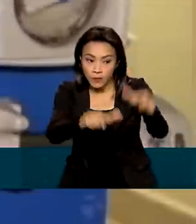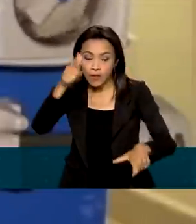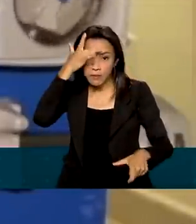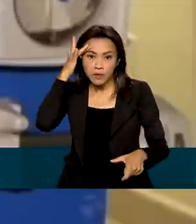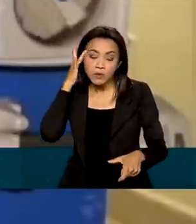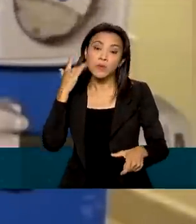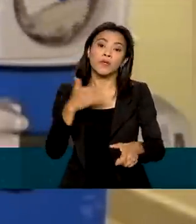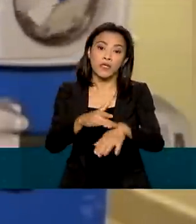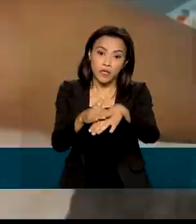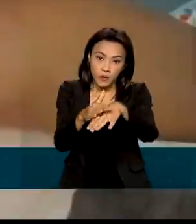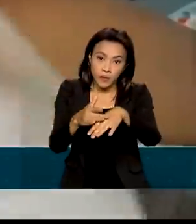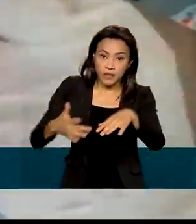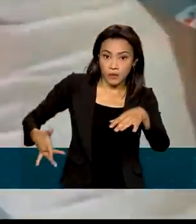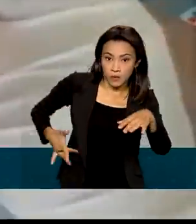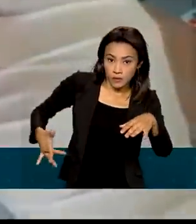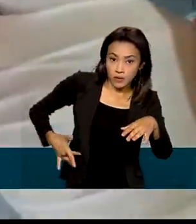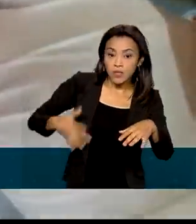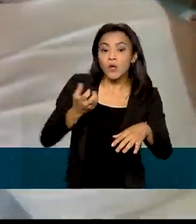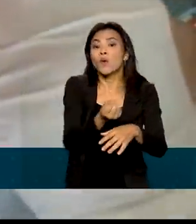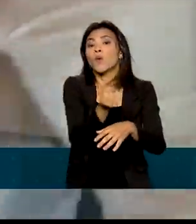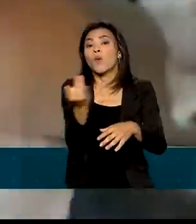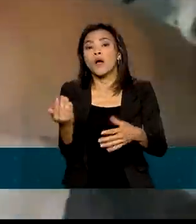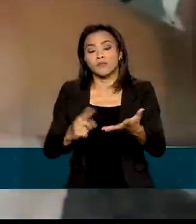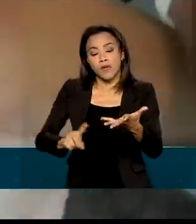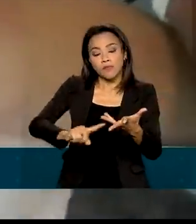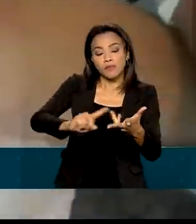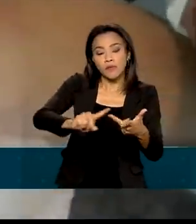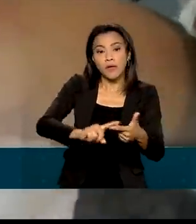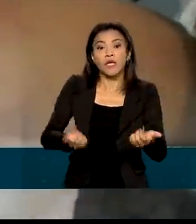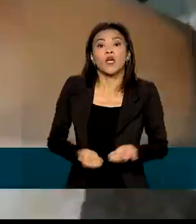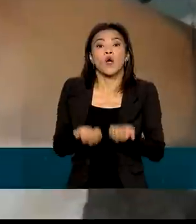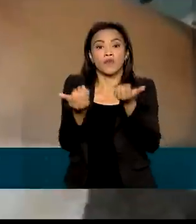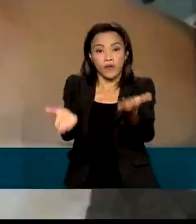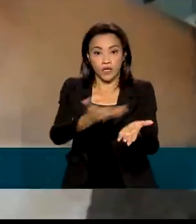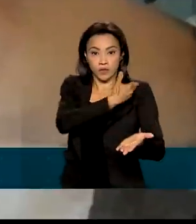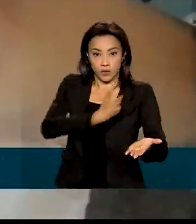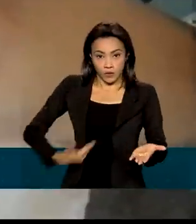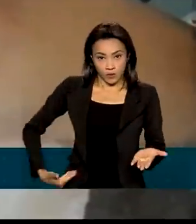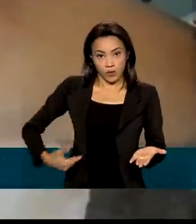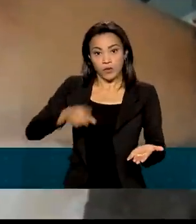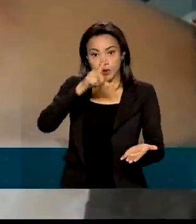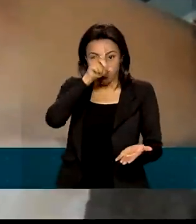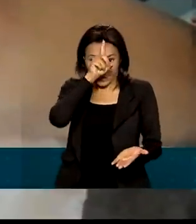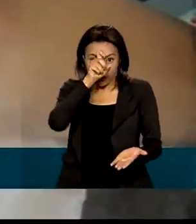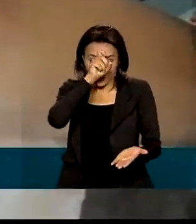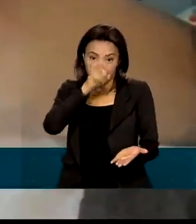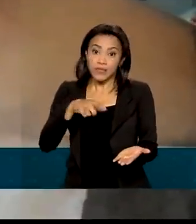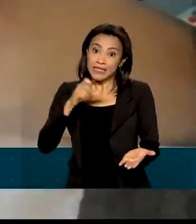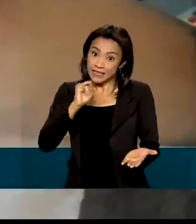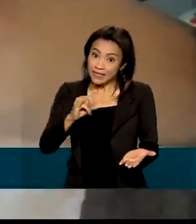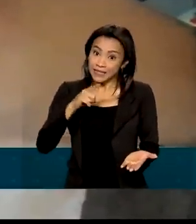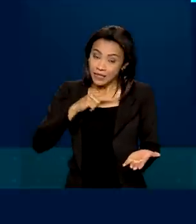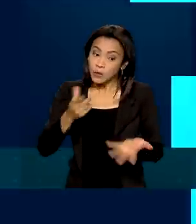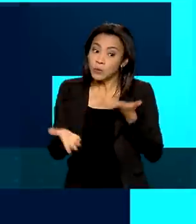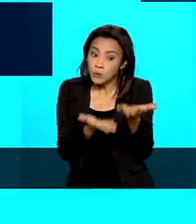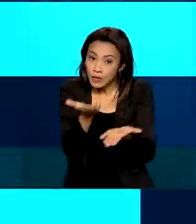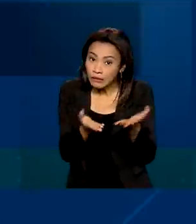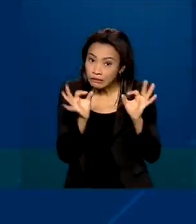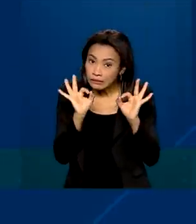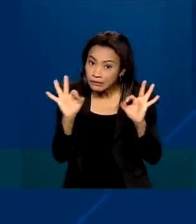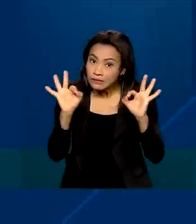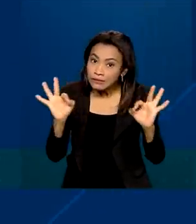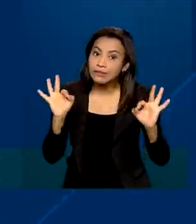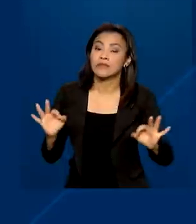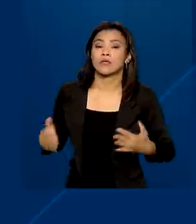verificar quais serviços estão disponíveis no SUS e a saber se está recebendo os cuidados previstos, o